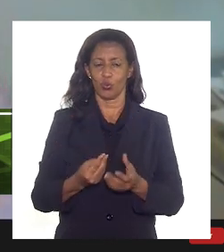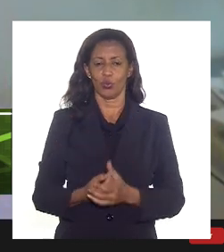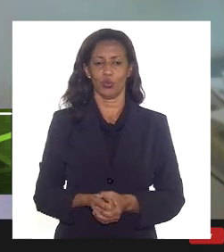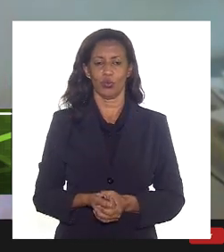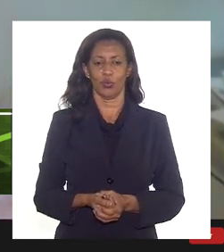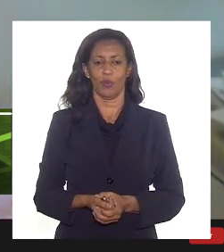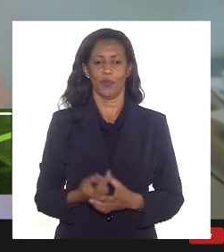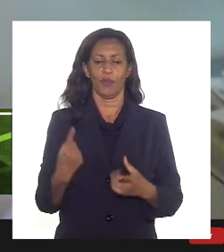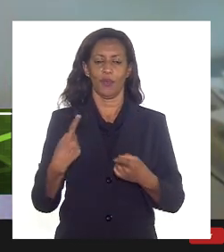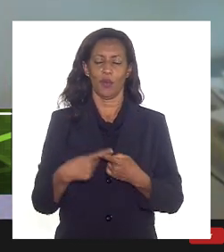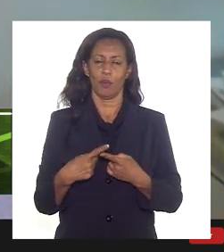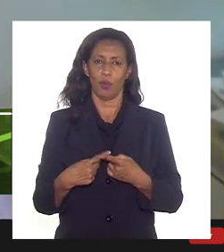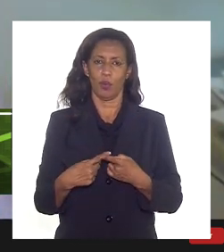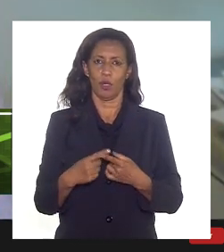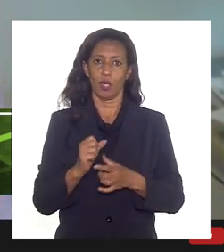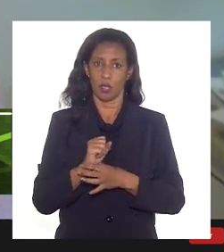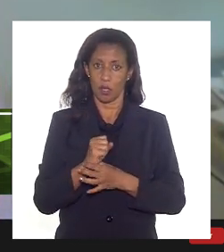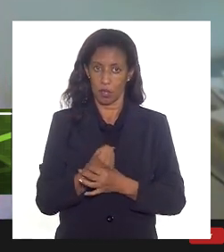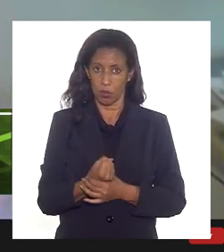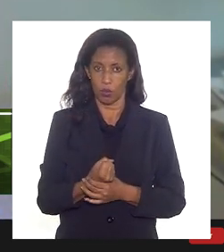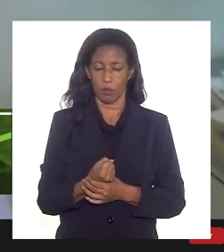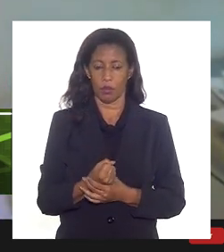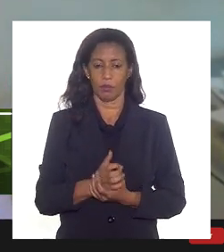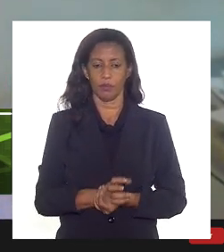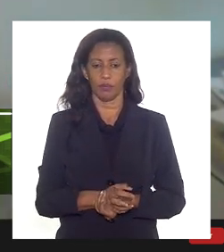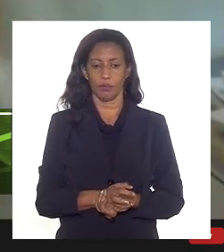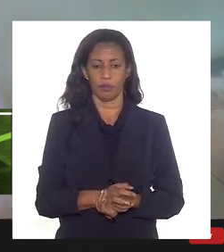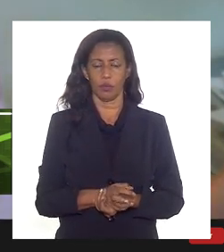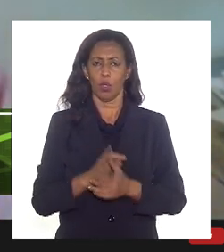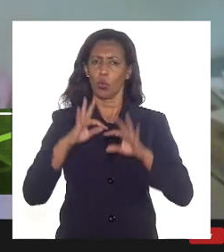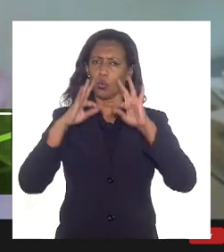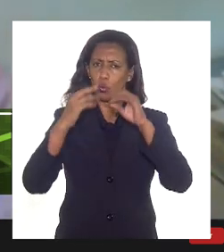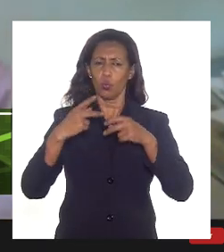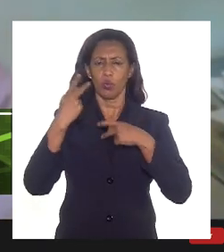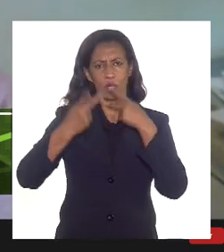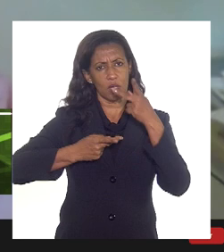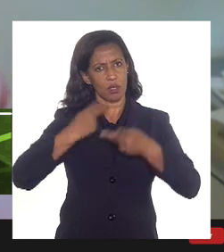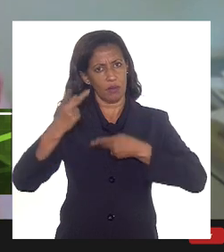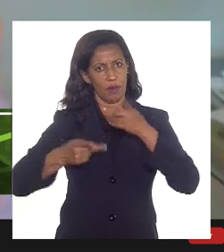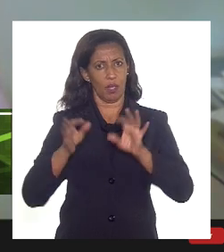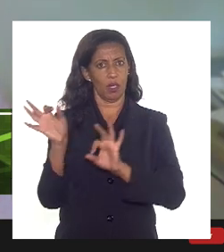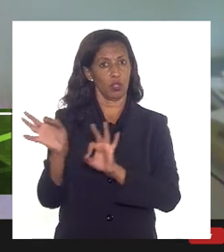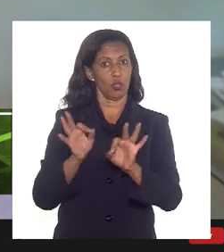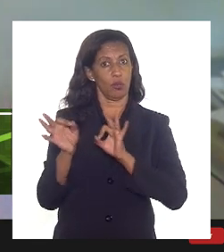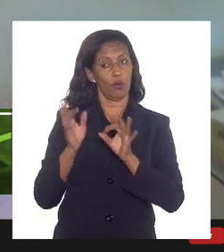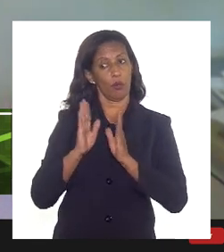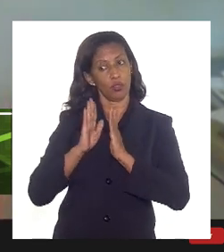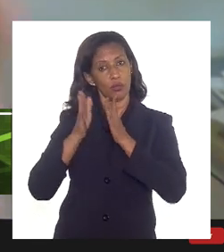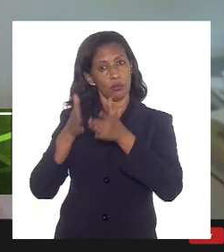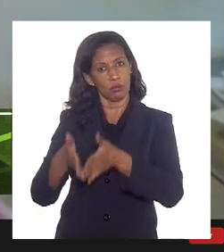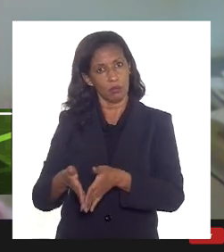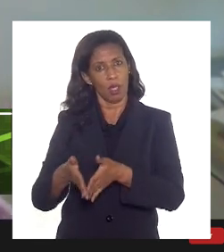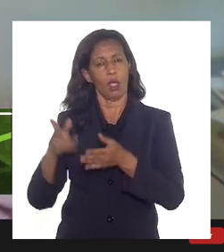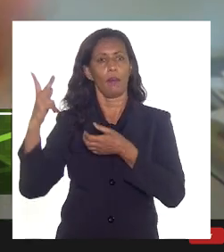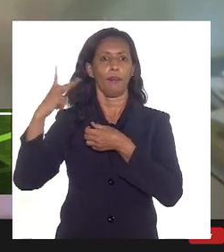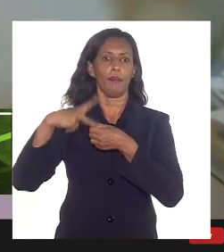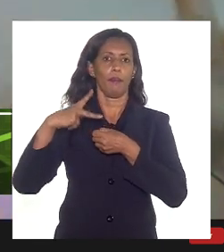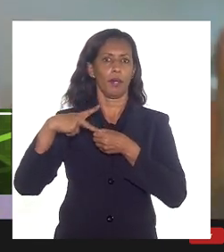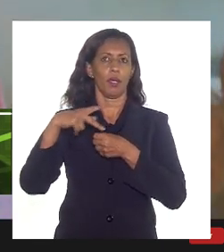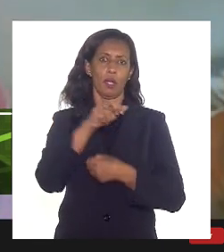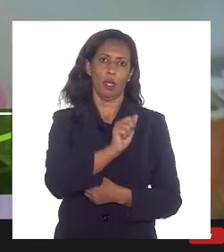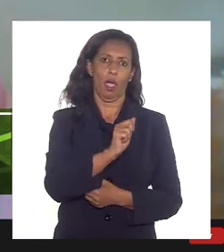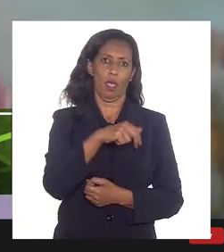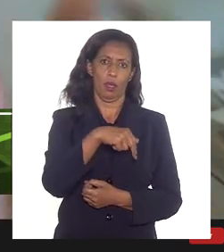porque seguramente tudo aqui se falar de uma forma muito direta a Petrobras e a